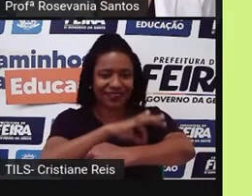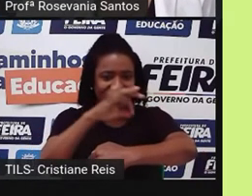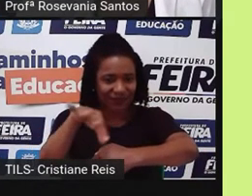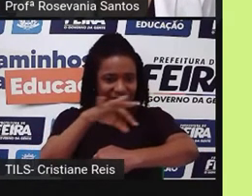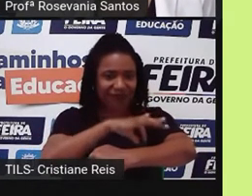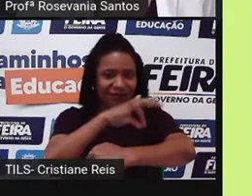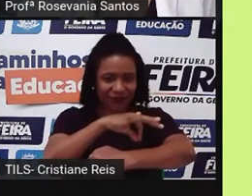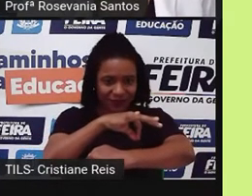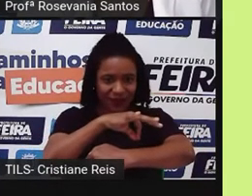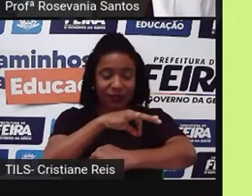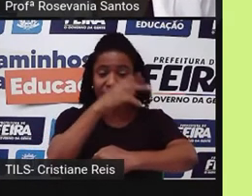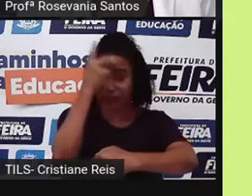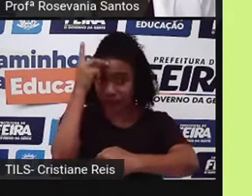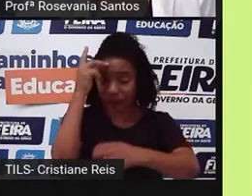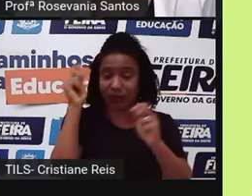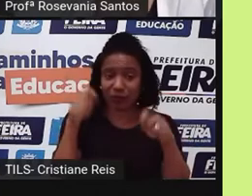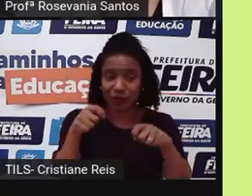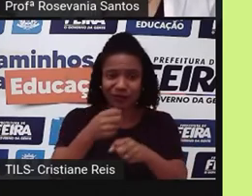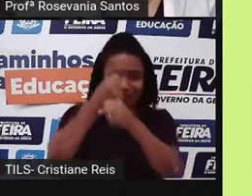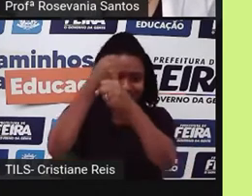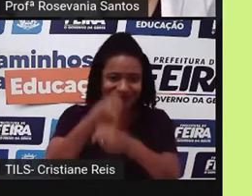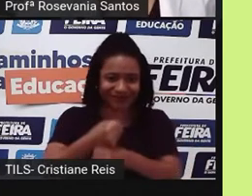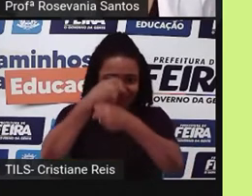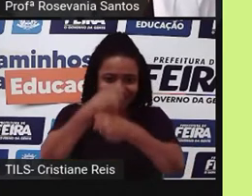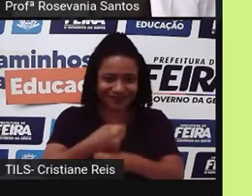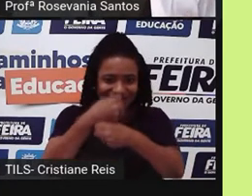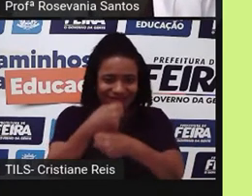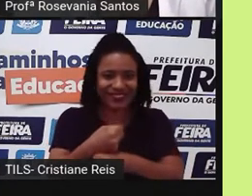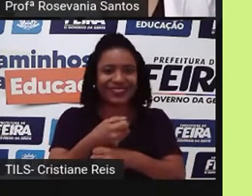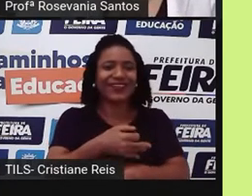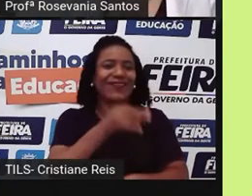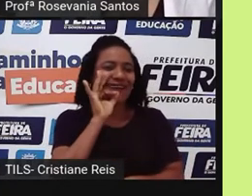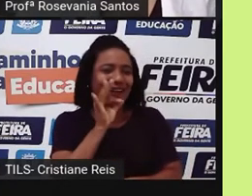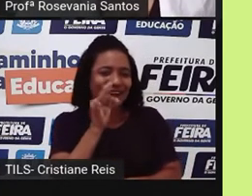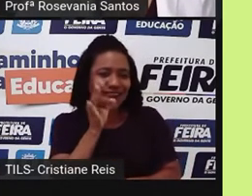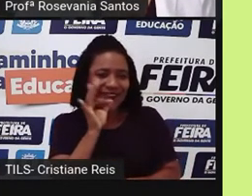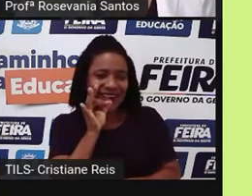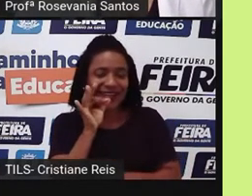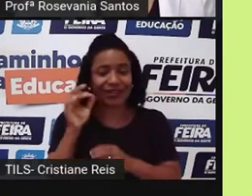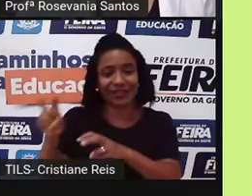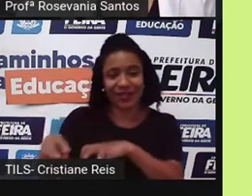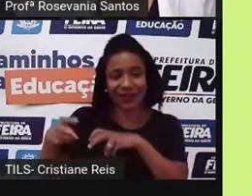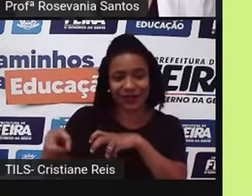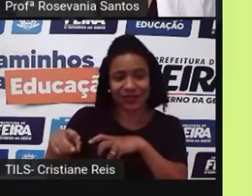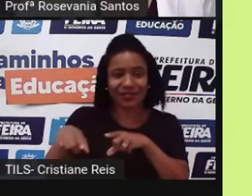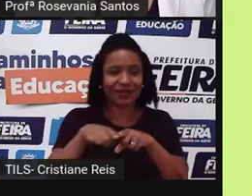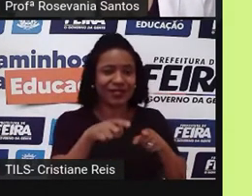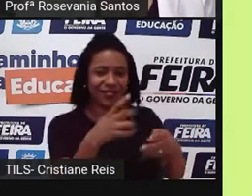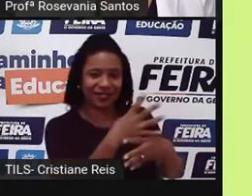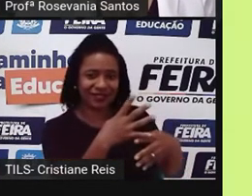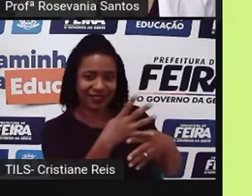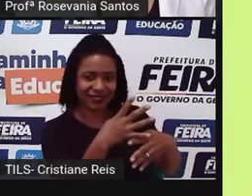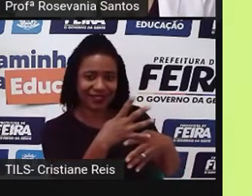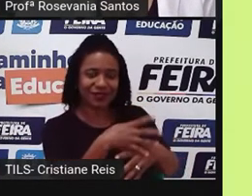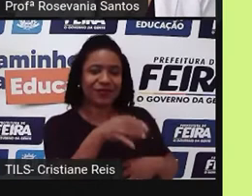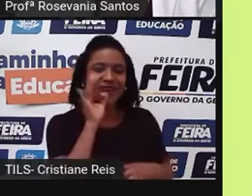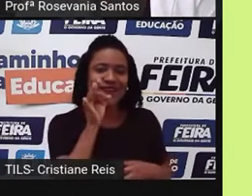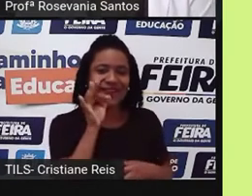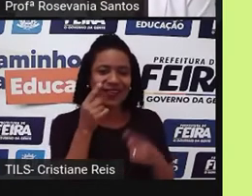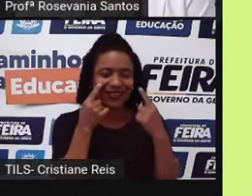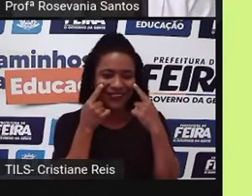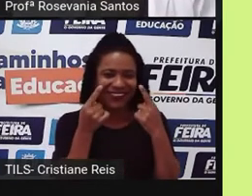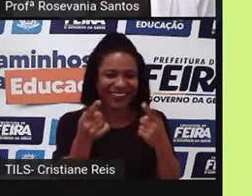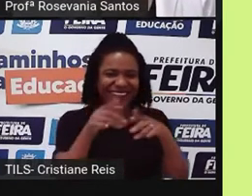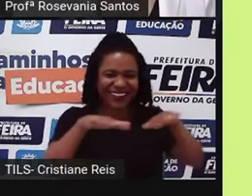campo e na cidade. Porque todo mundo toma café, né? Tanto o povo do campo quanto da cidade. Olha que mesa bonita aí. Até tem vontade de tomar um